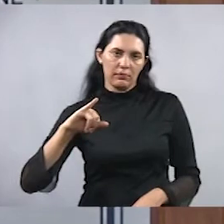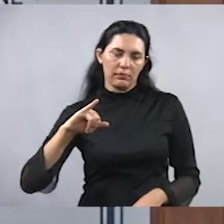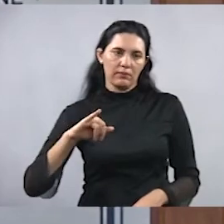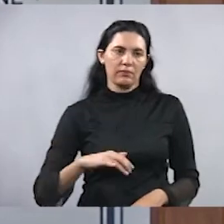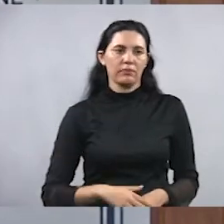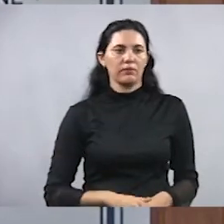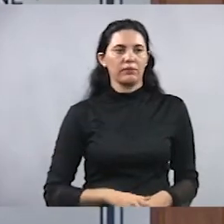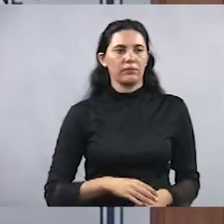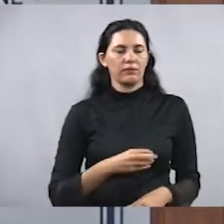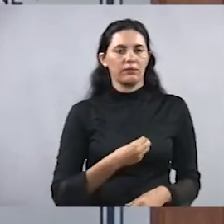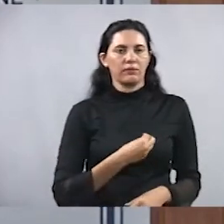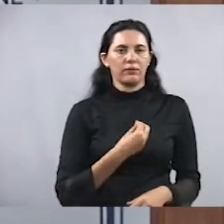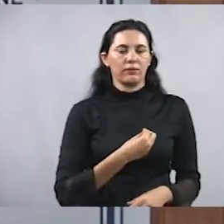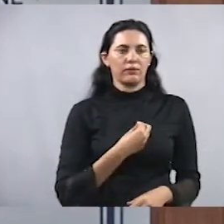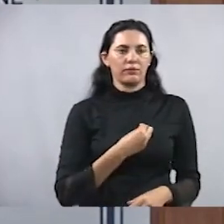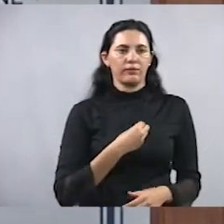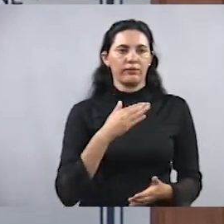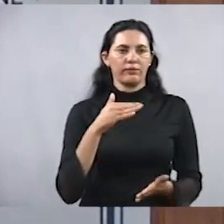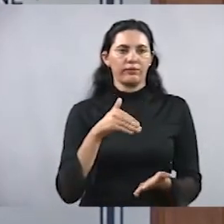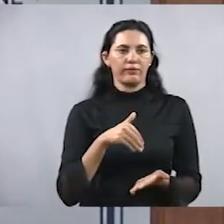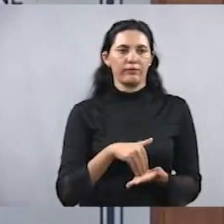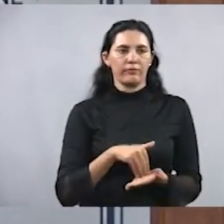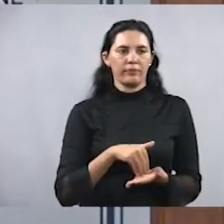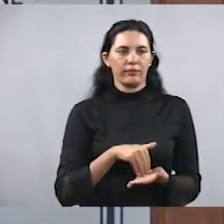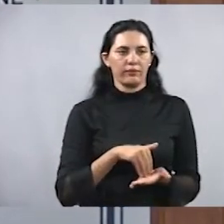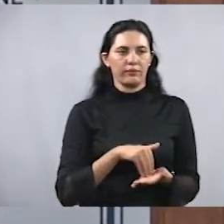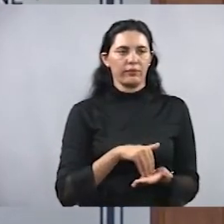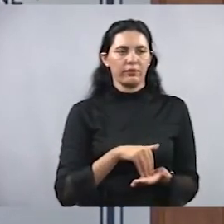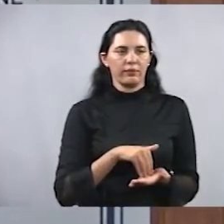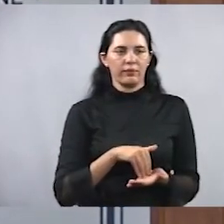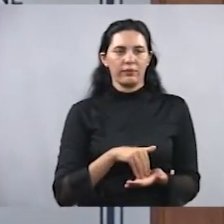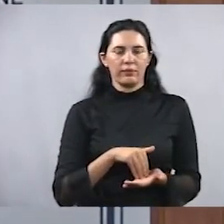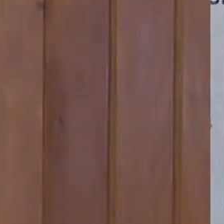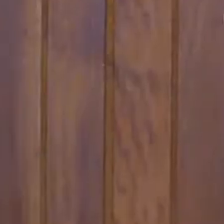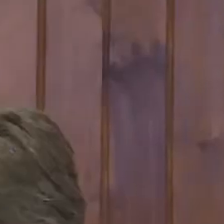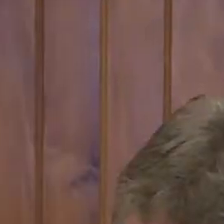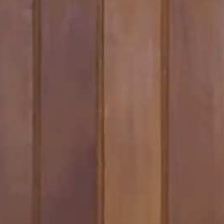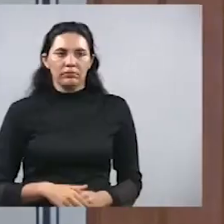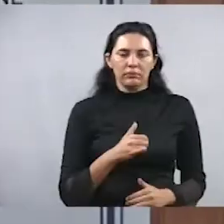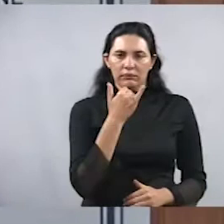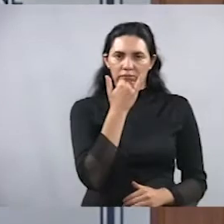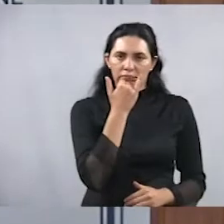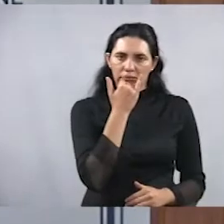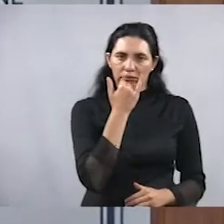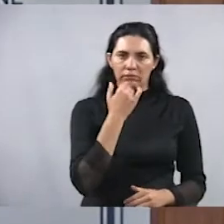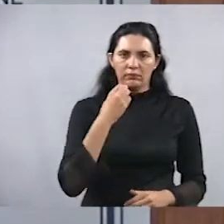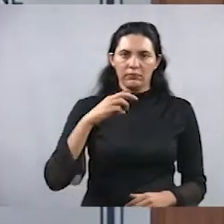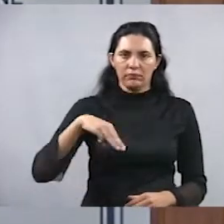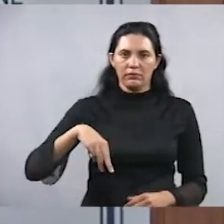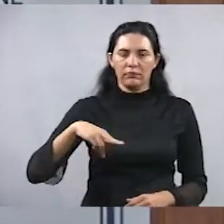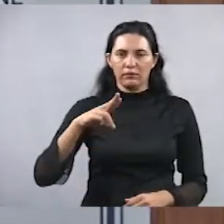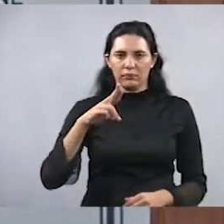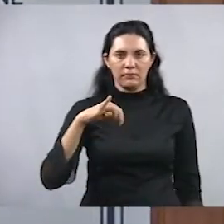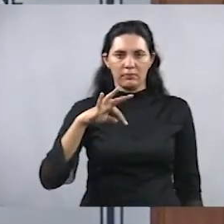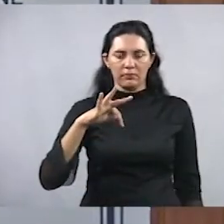onde viveu até o final da sua vida. O Igor Penitente